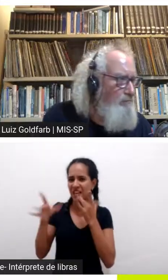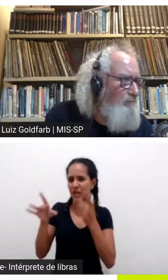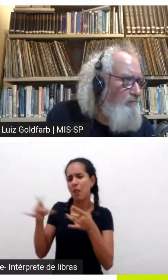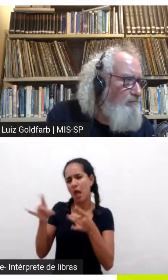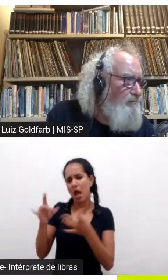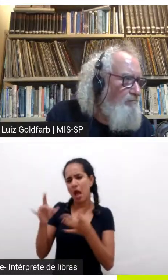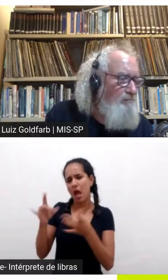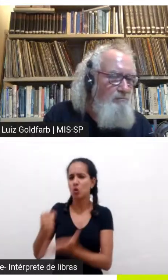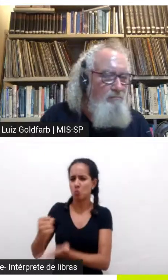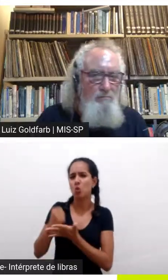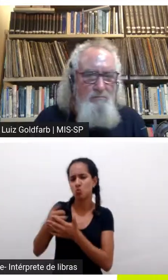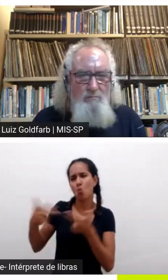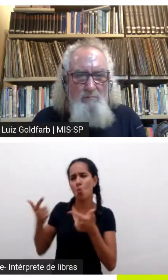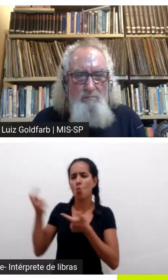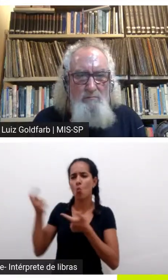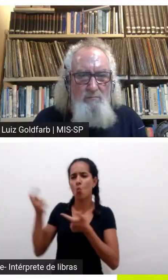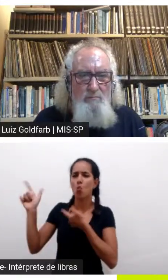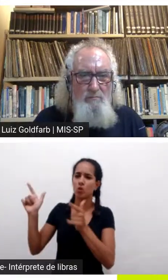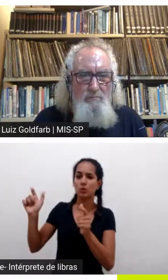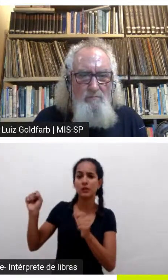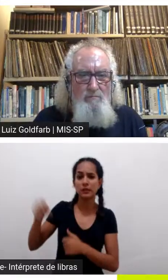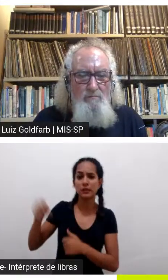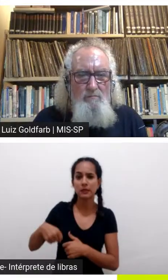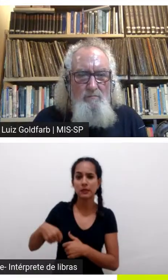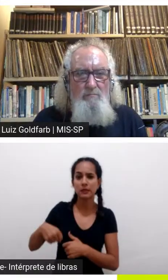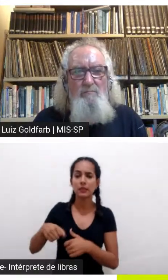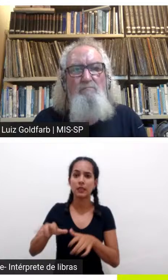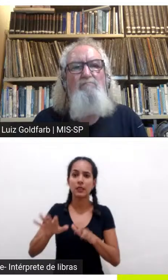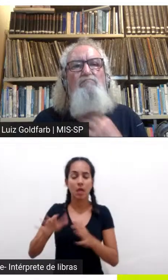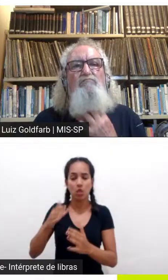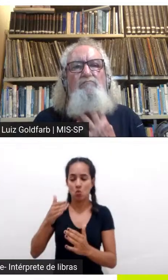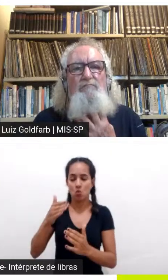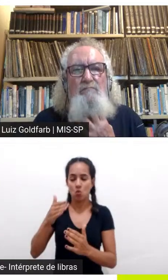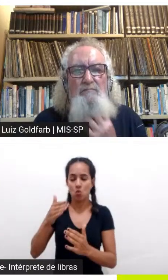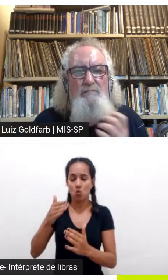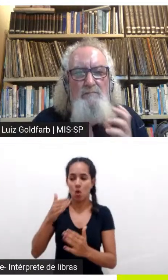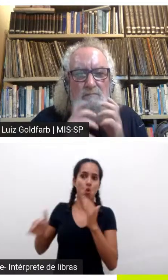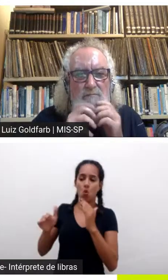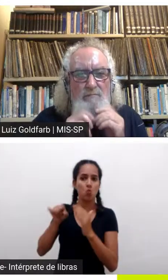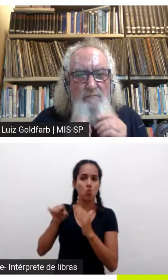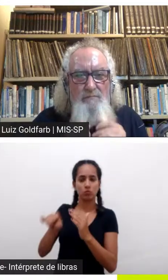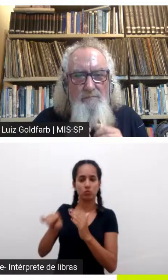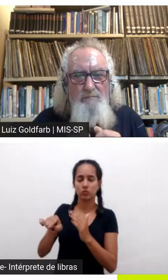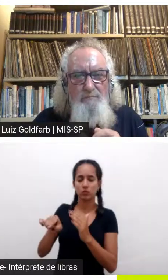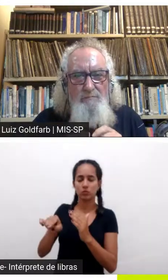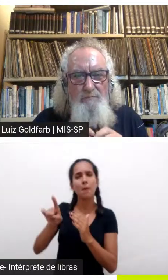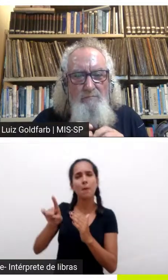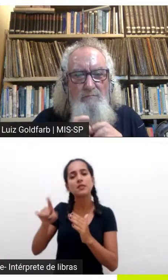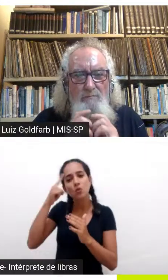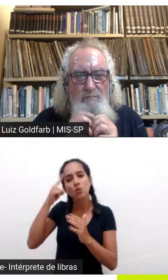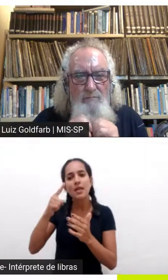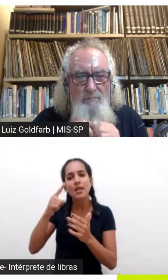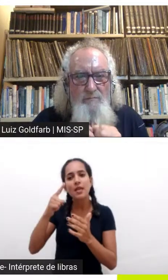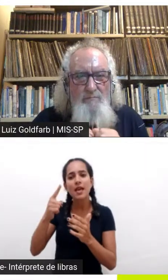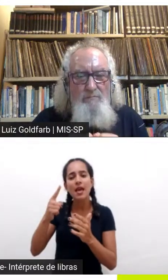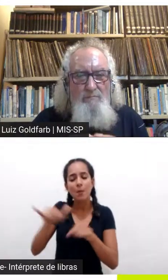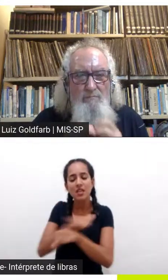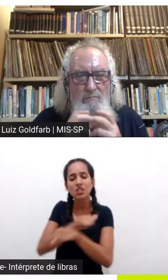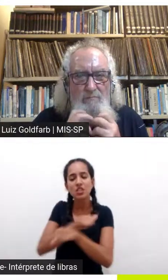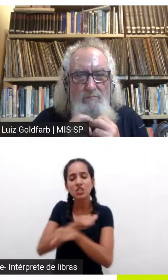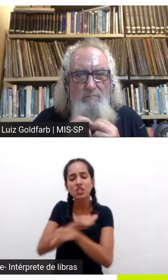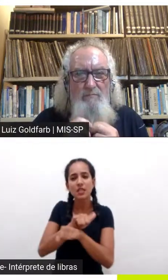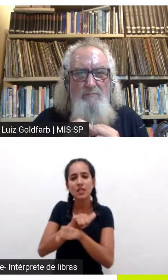né assim não é algo contra o plástico mas a gente vai ter que repensar o plástico né e eu vejo